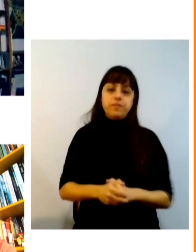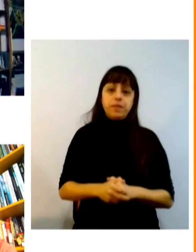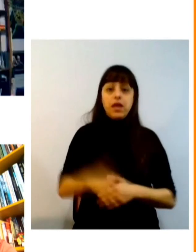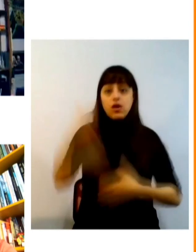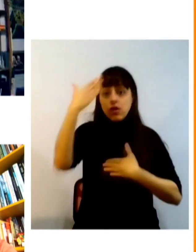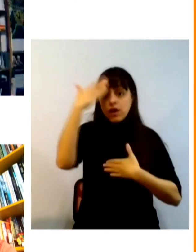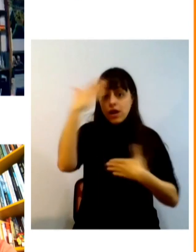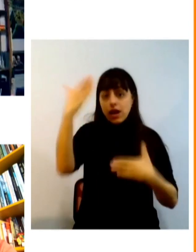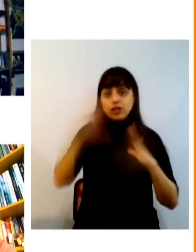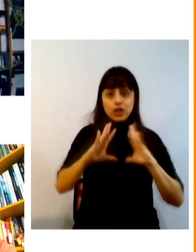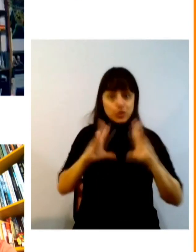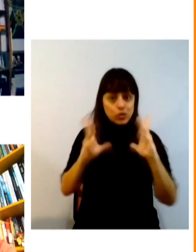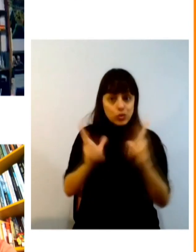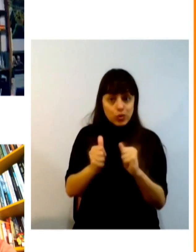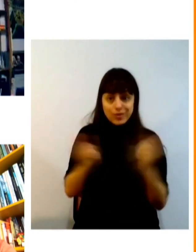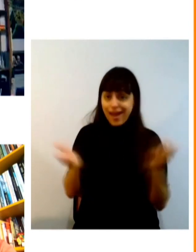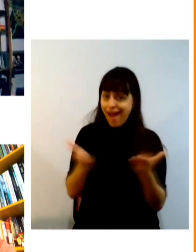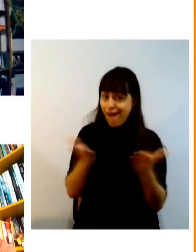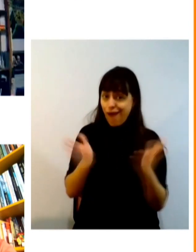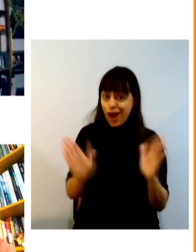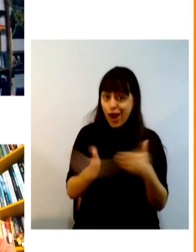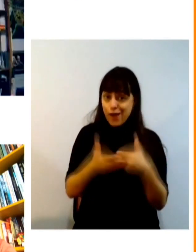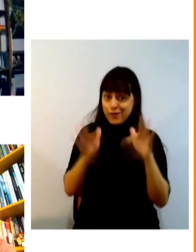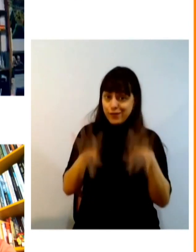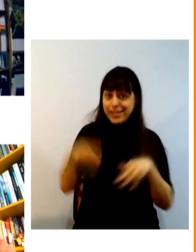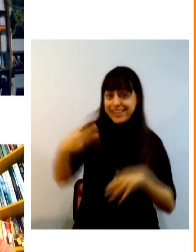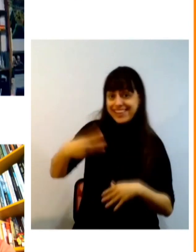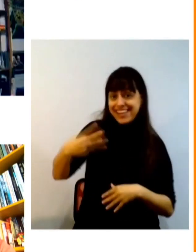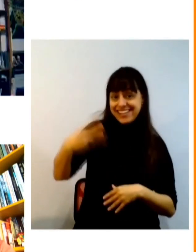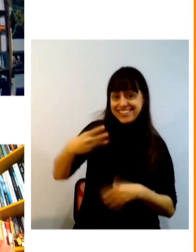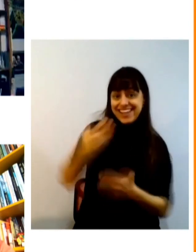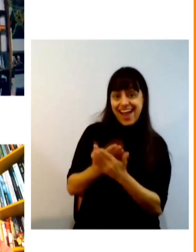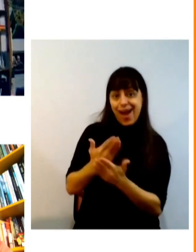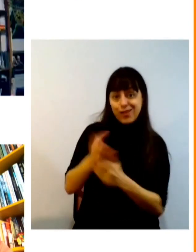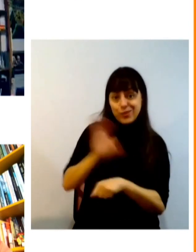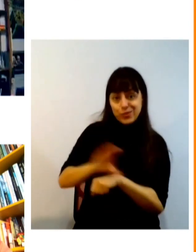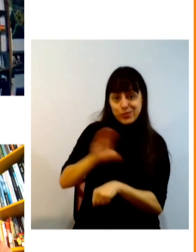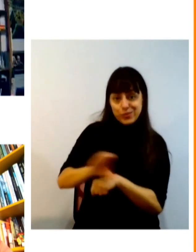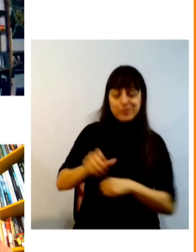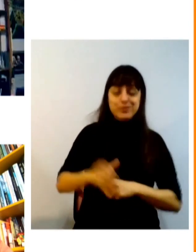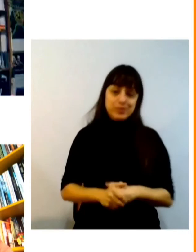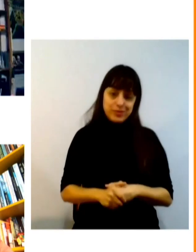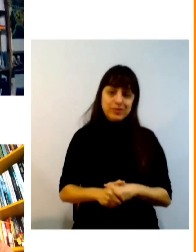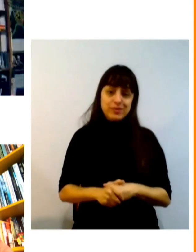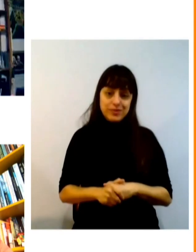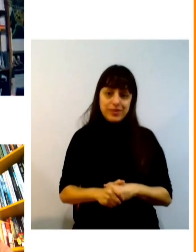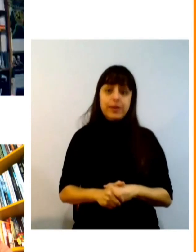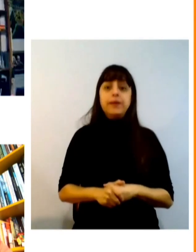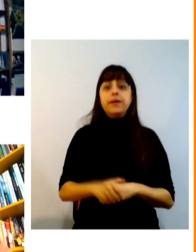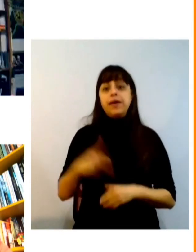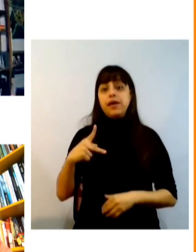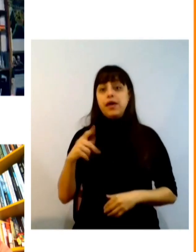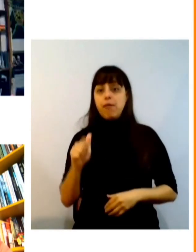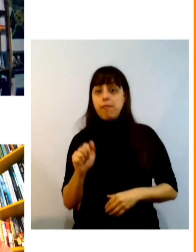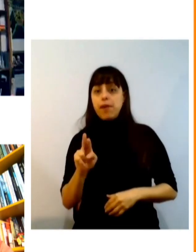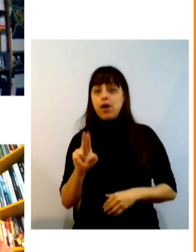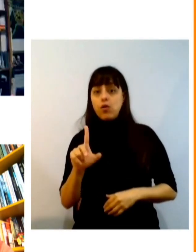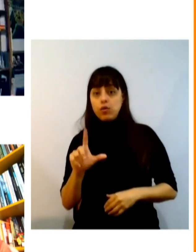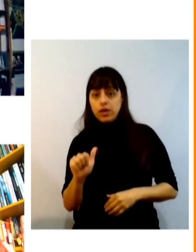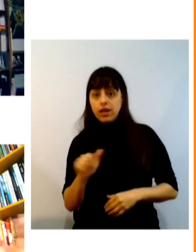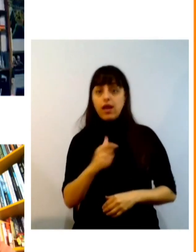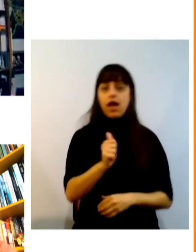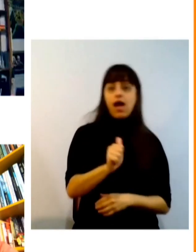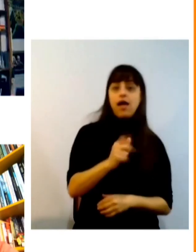cultura e desenvolvimento muito obrigado a todos e terminamos essa terceira sessão do curso Paula, Adriana, Rafael